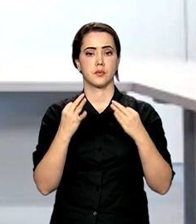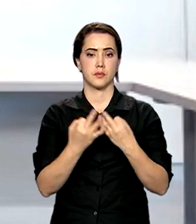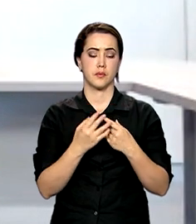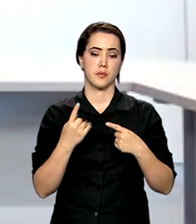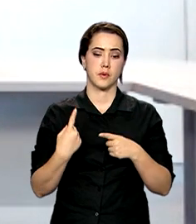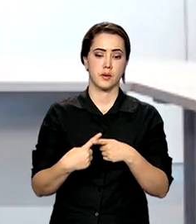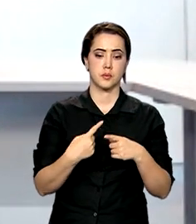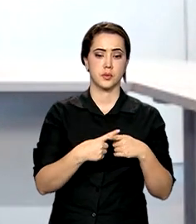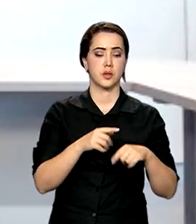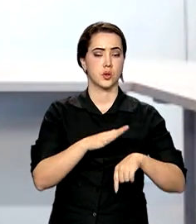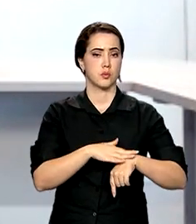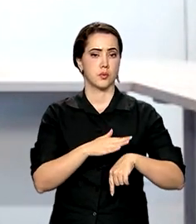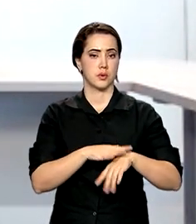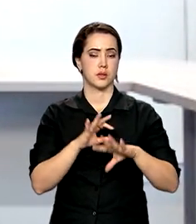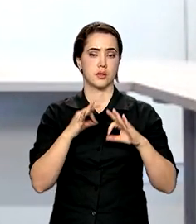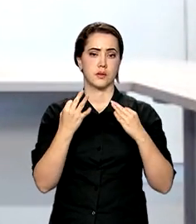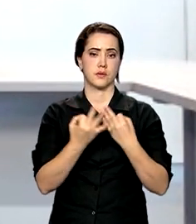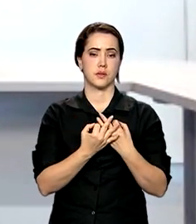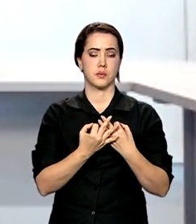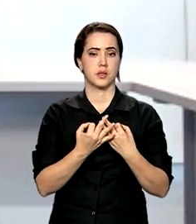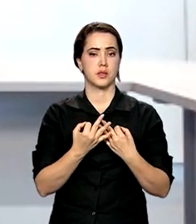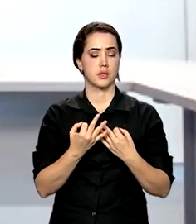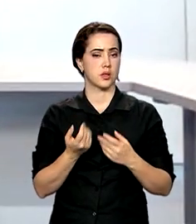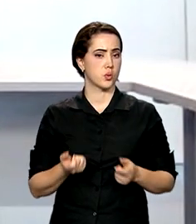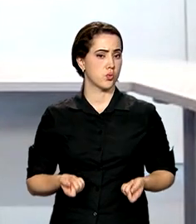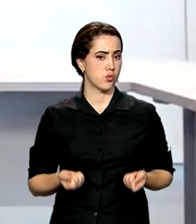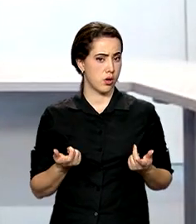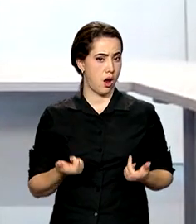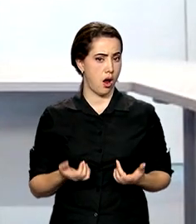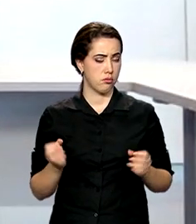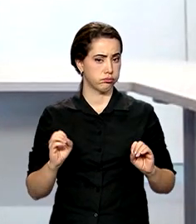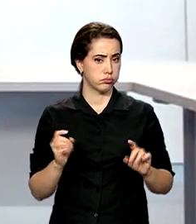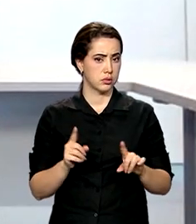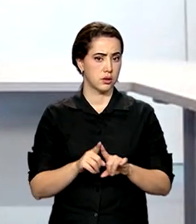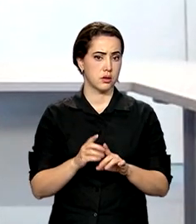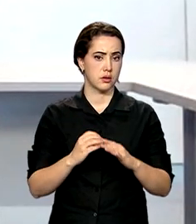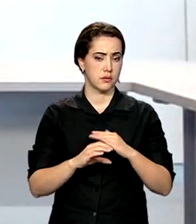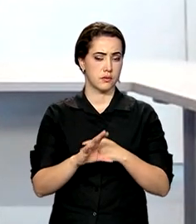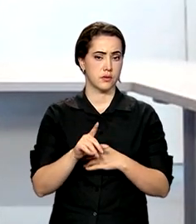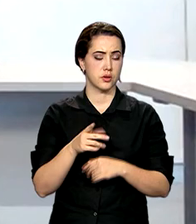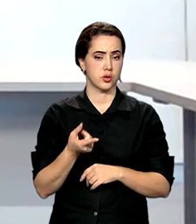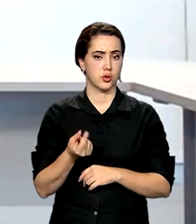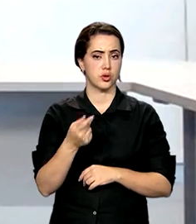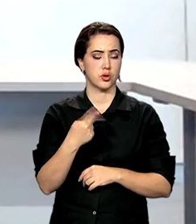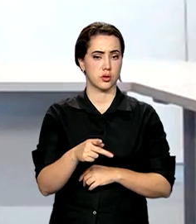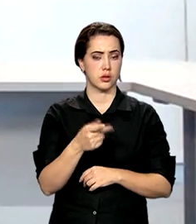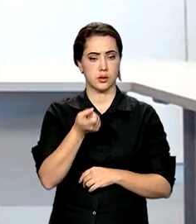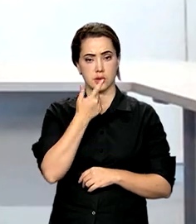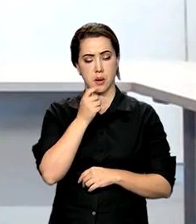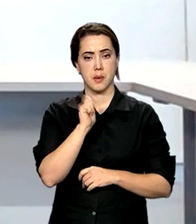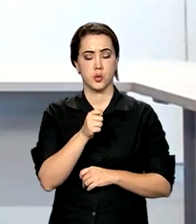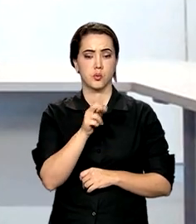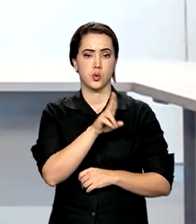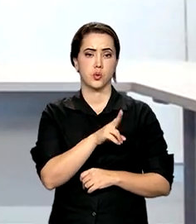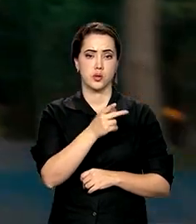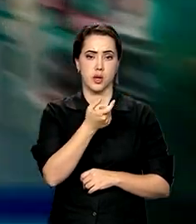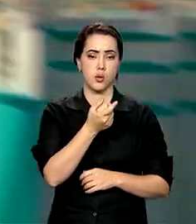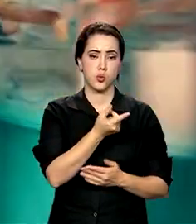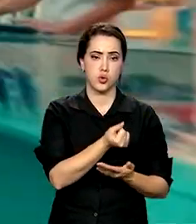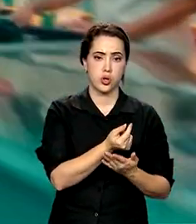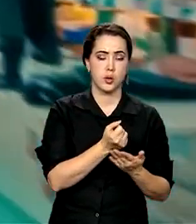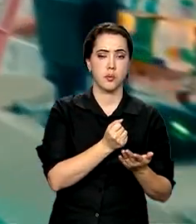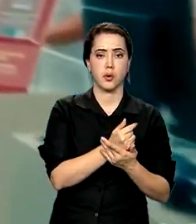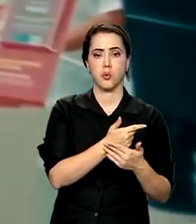a partir do momento que as famílias deixam de gastar, investir o dinheiro nesses medicamentos, eles podem investir em outras necessidades da família.